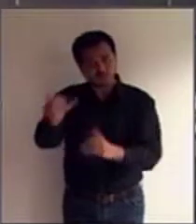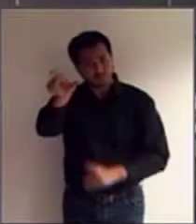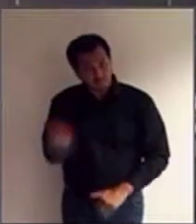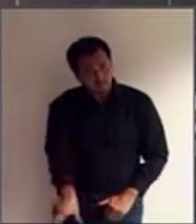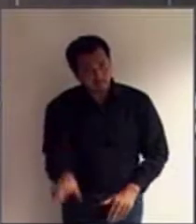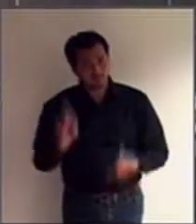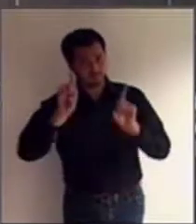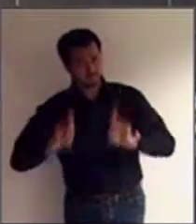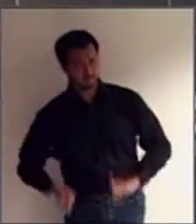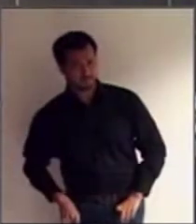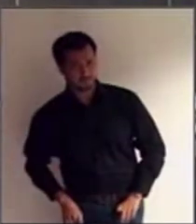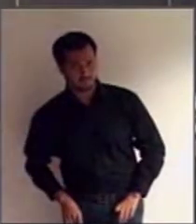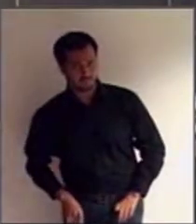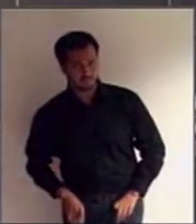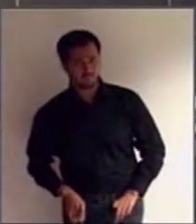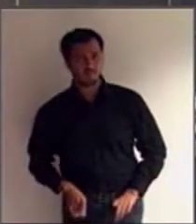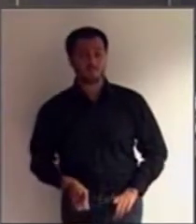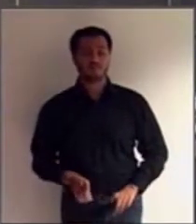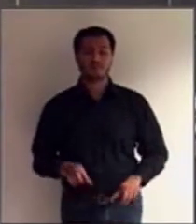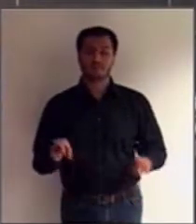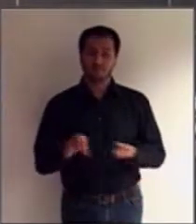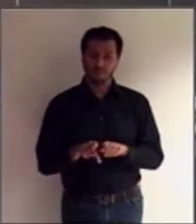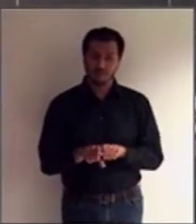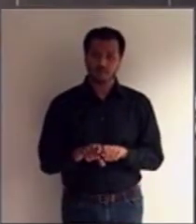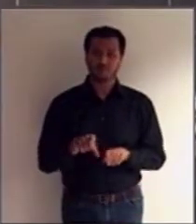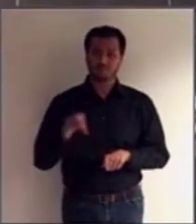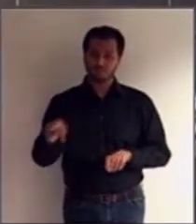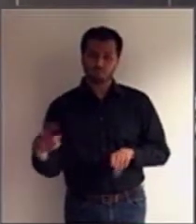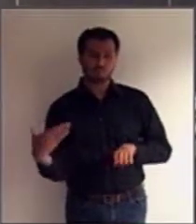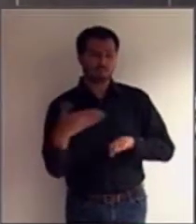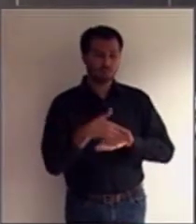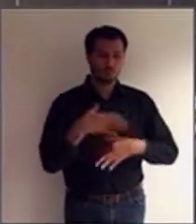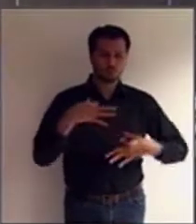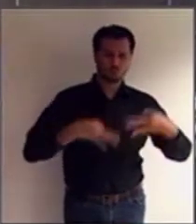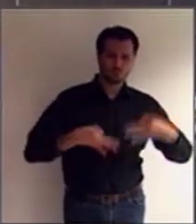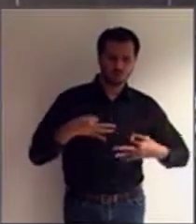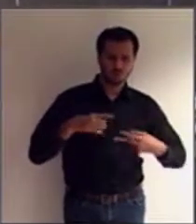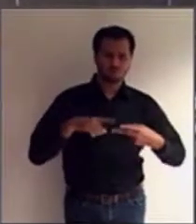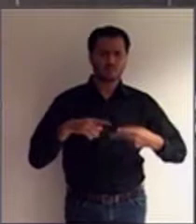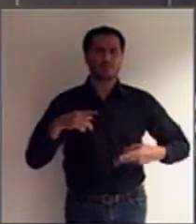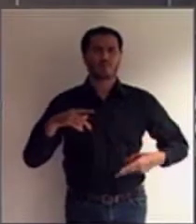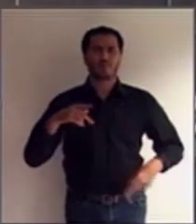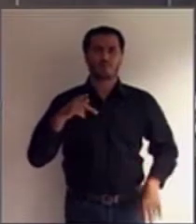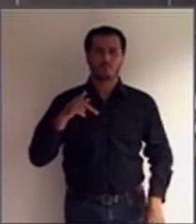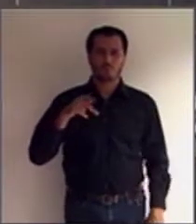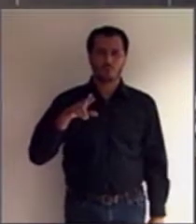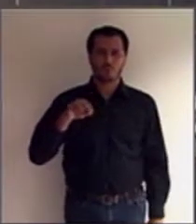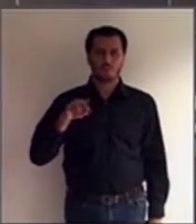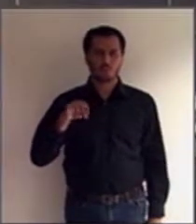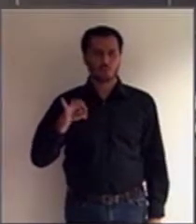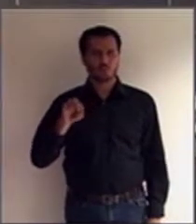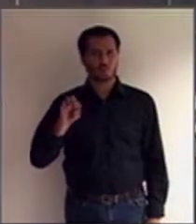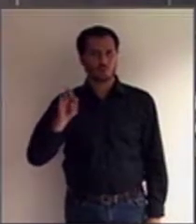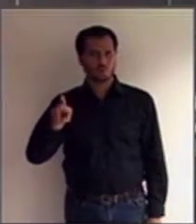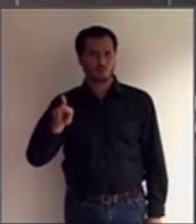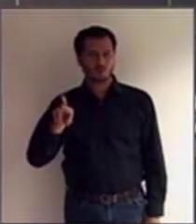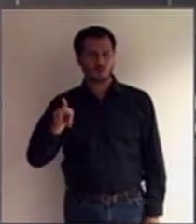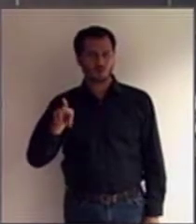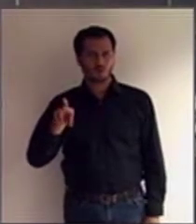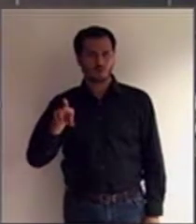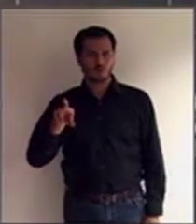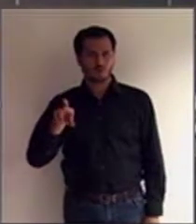nomeada como curador perante um juiz, perante uma promotoria de justiça, ela não tem mais esse